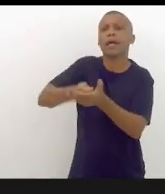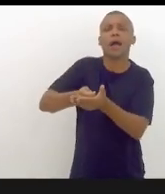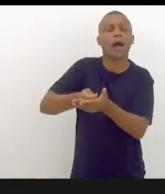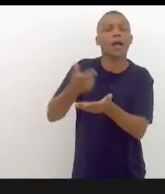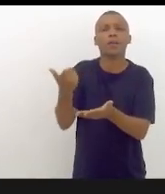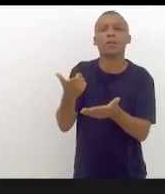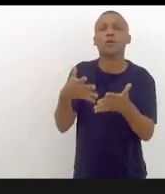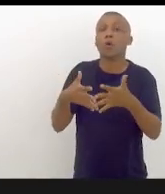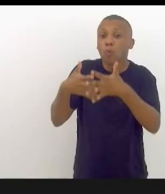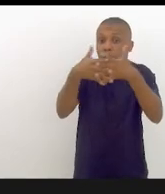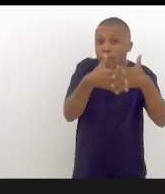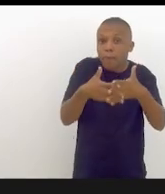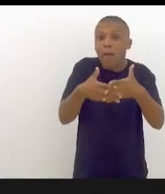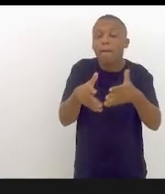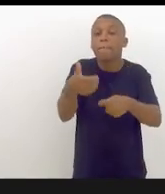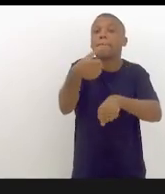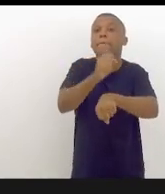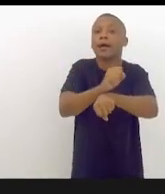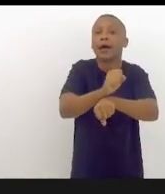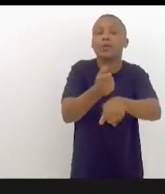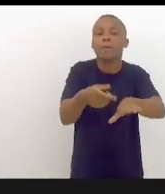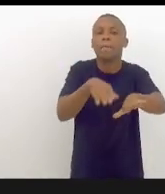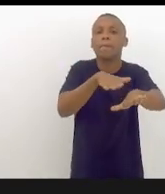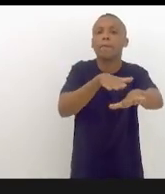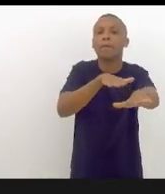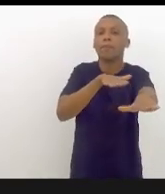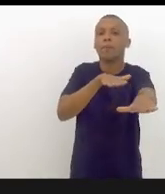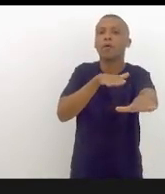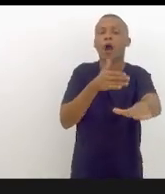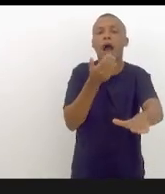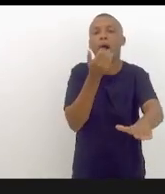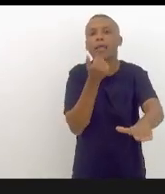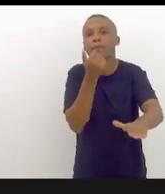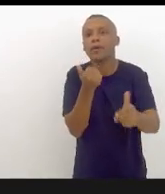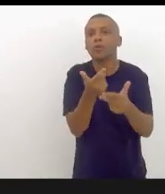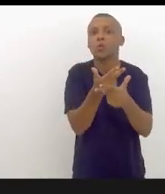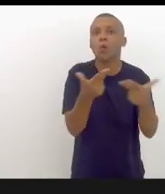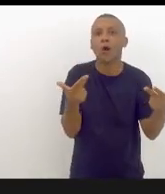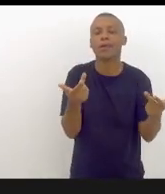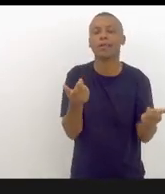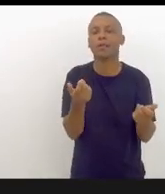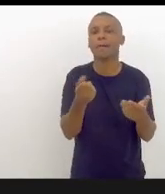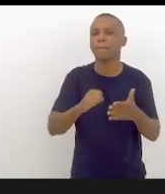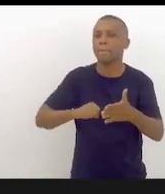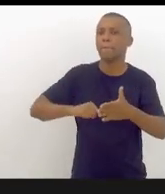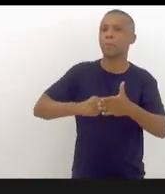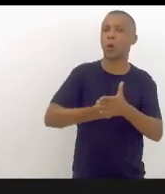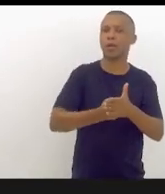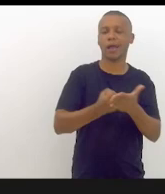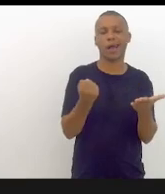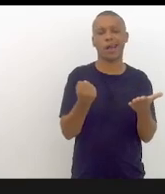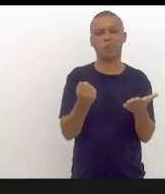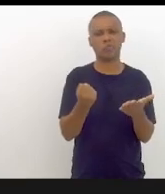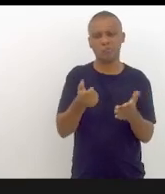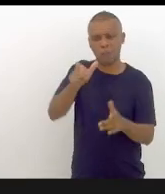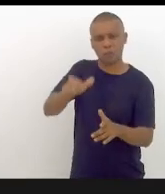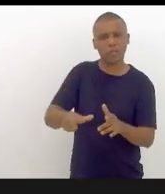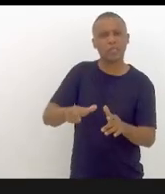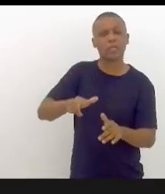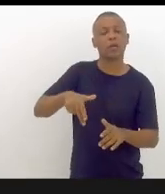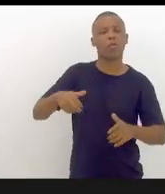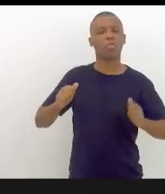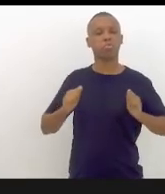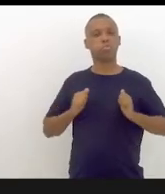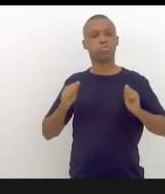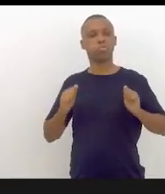paralisados, muitos deles estragando-os nas rodovias por baderneiros. Não sei, eles nunca trabalharam